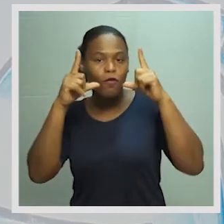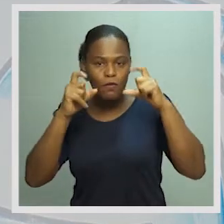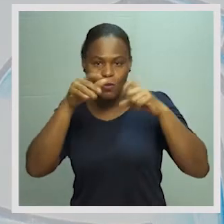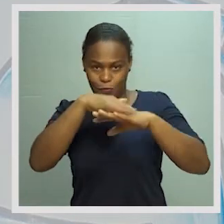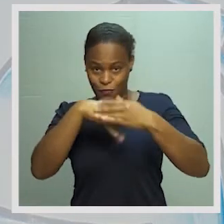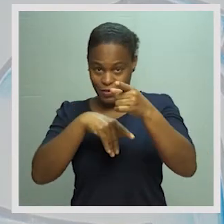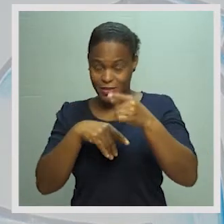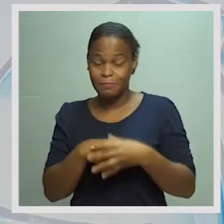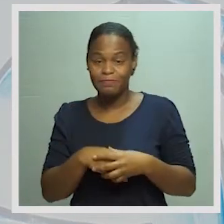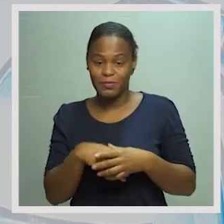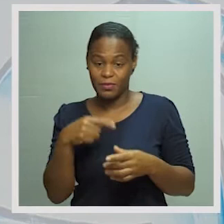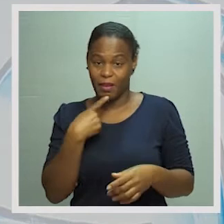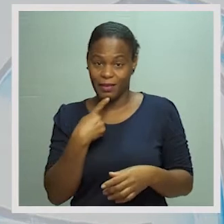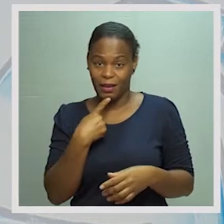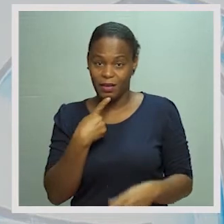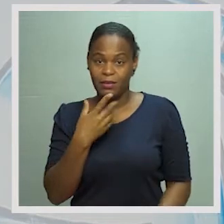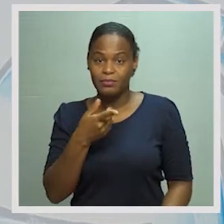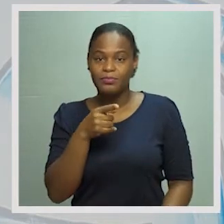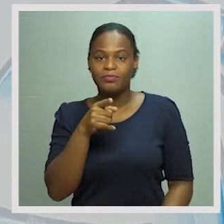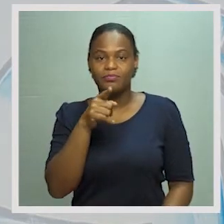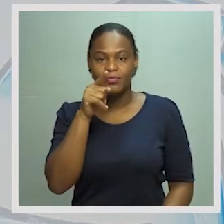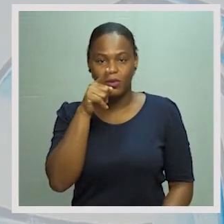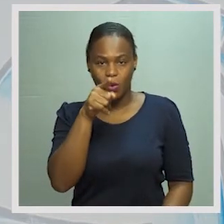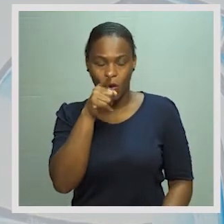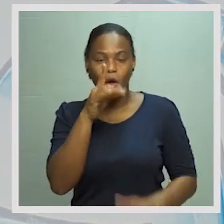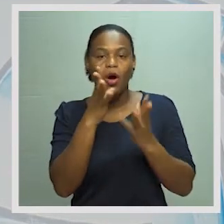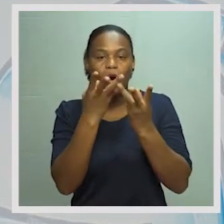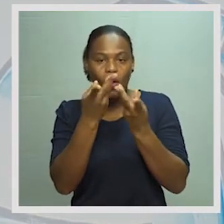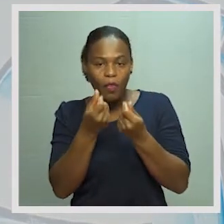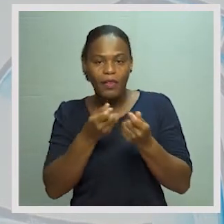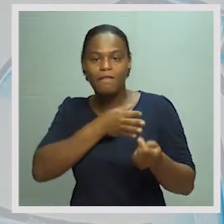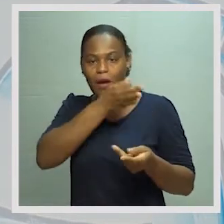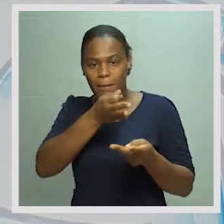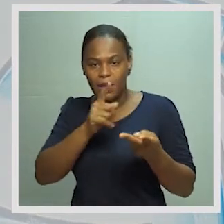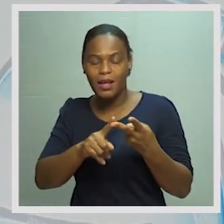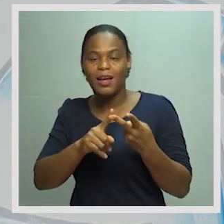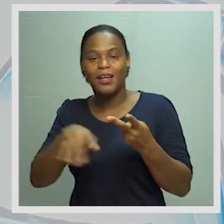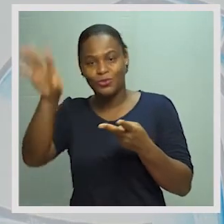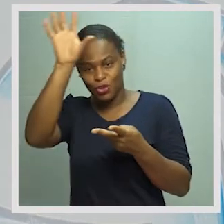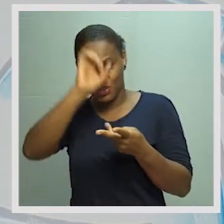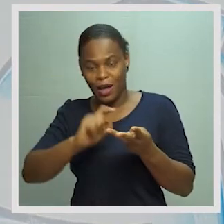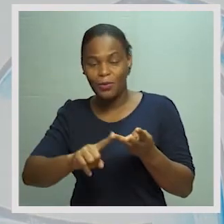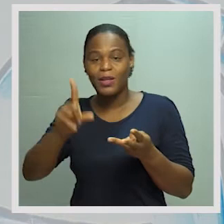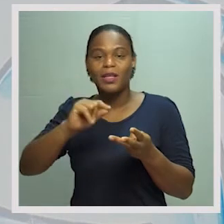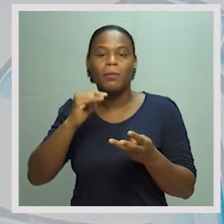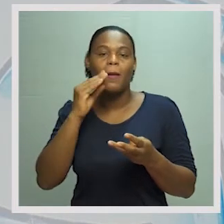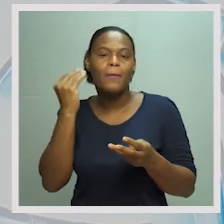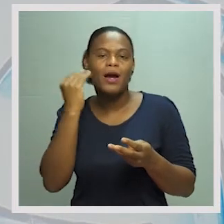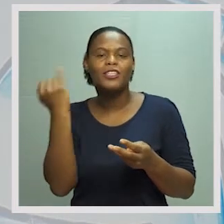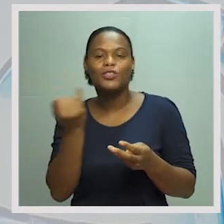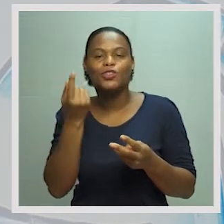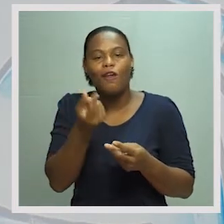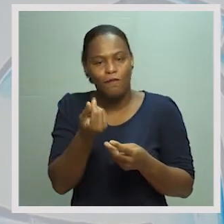este circuito econômico. Vocês vão fazer as contas das famílias, do Estado e